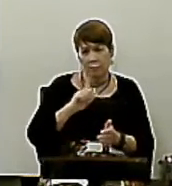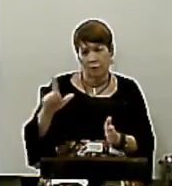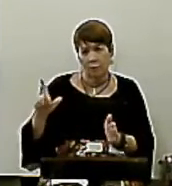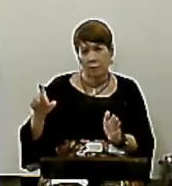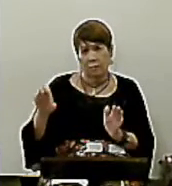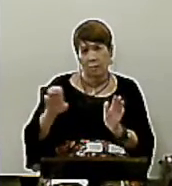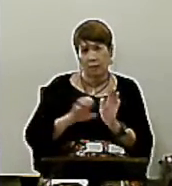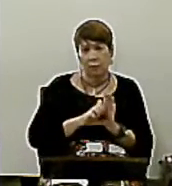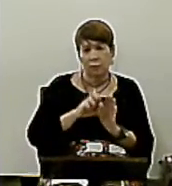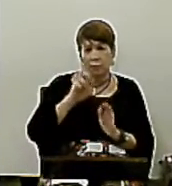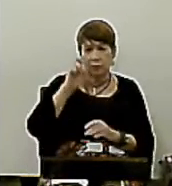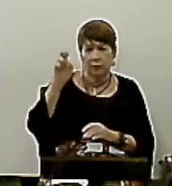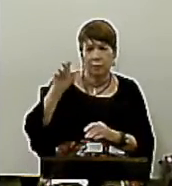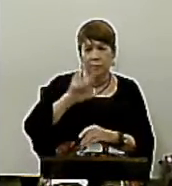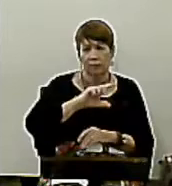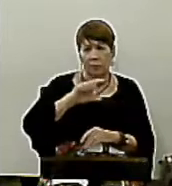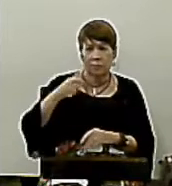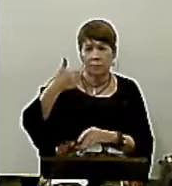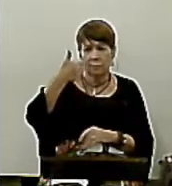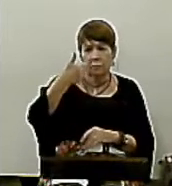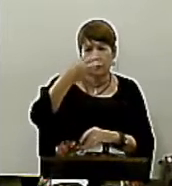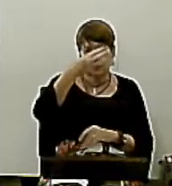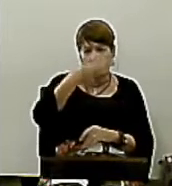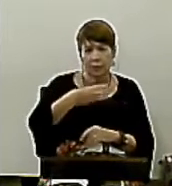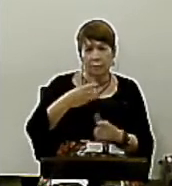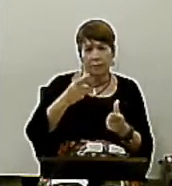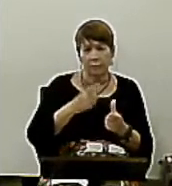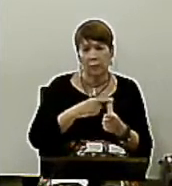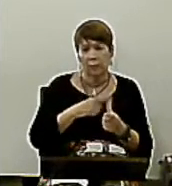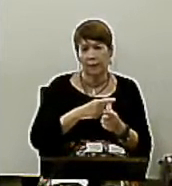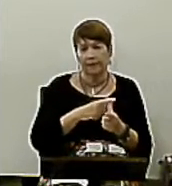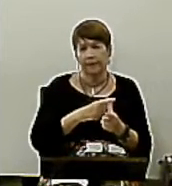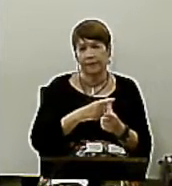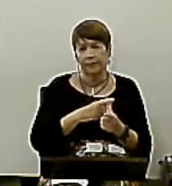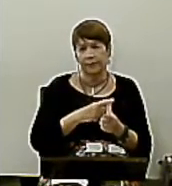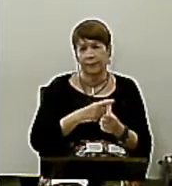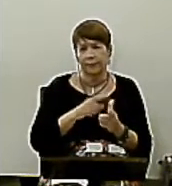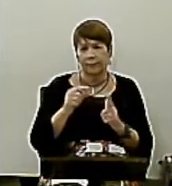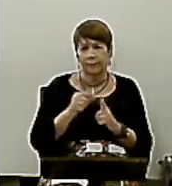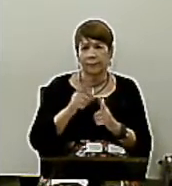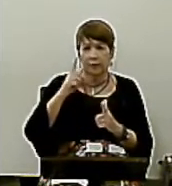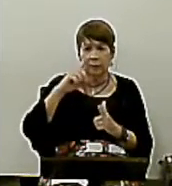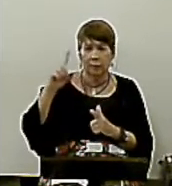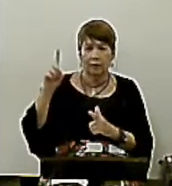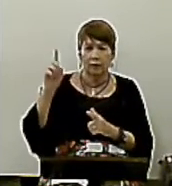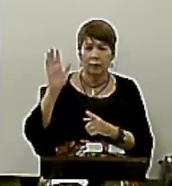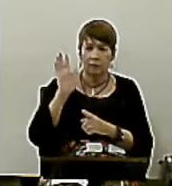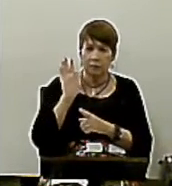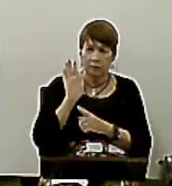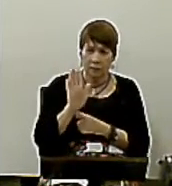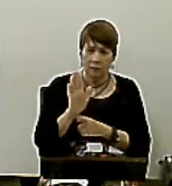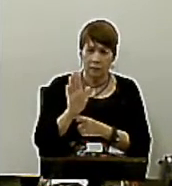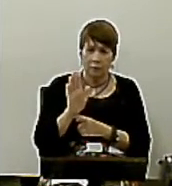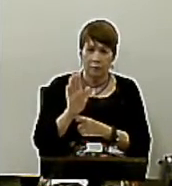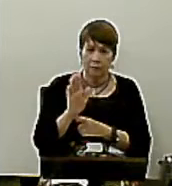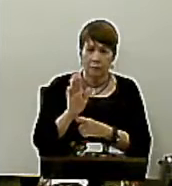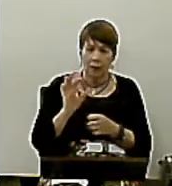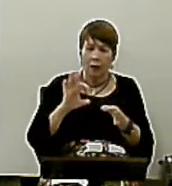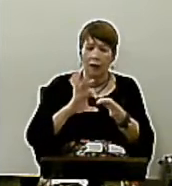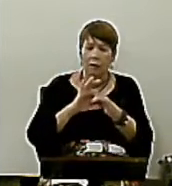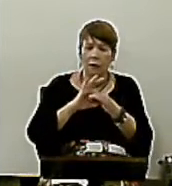Verso 23 Então em primeiro lugar A palavra de Deus Diz que a liberdade Cristã